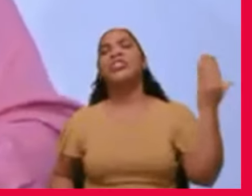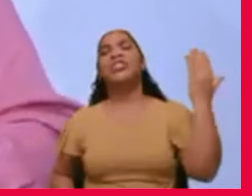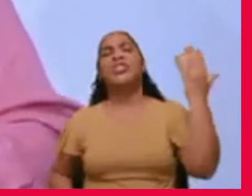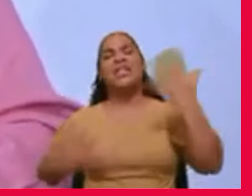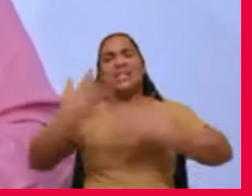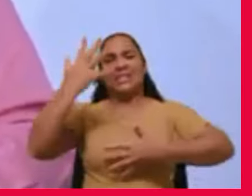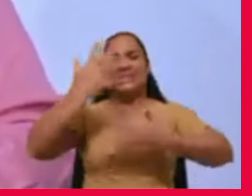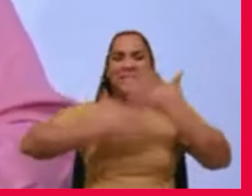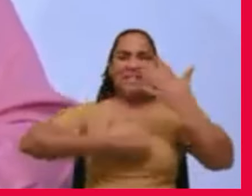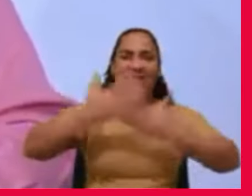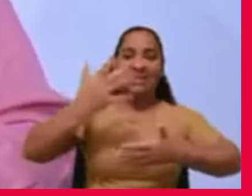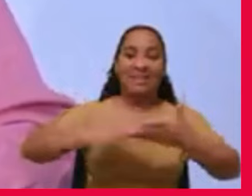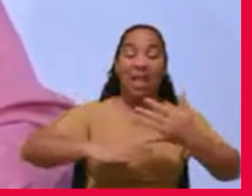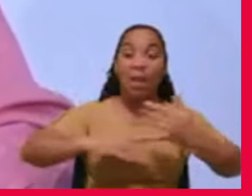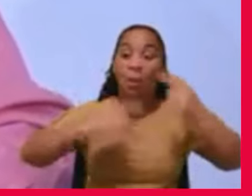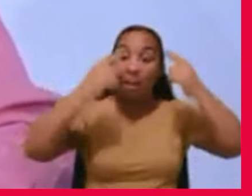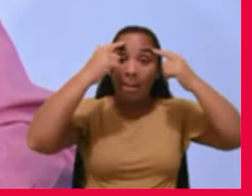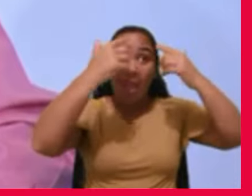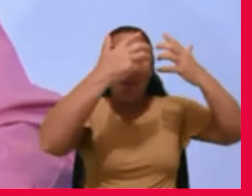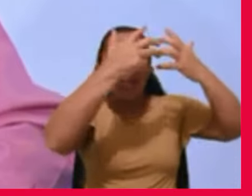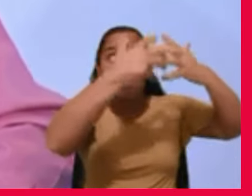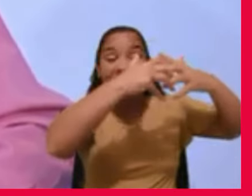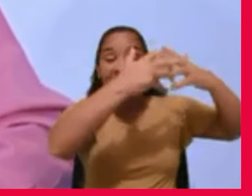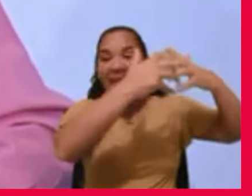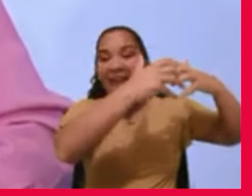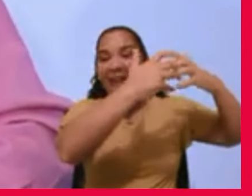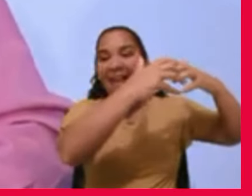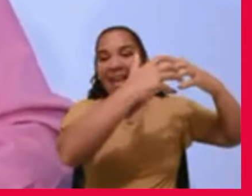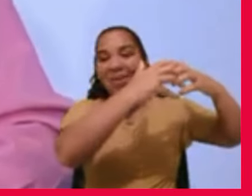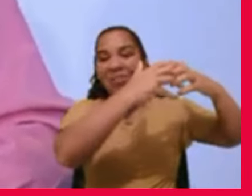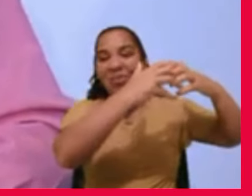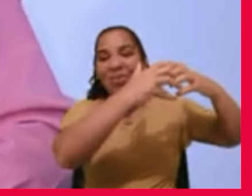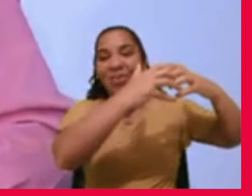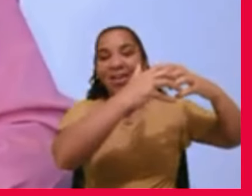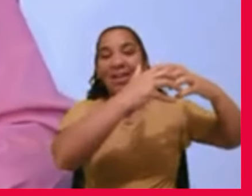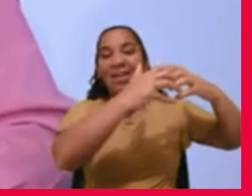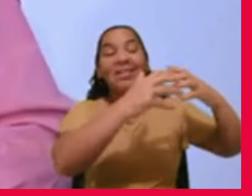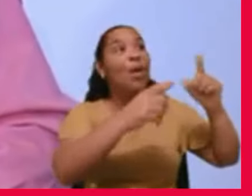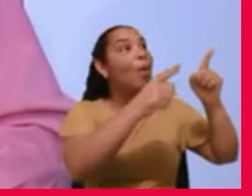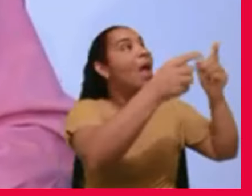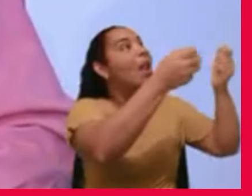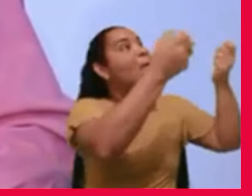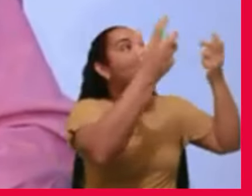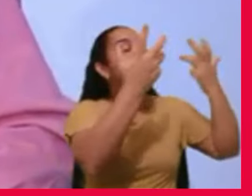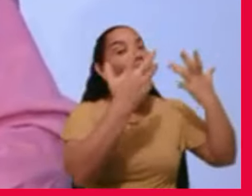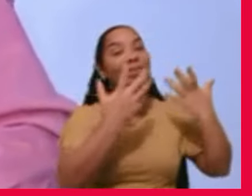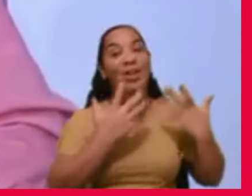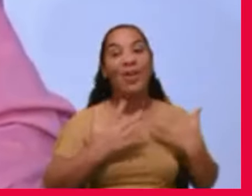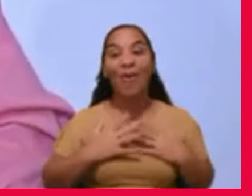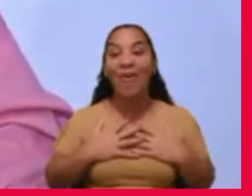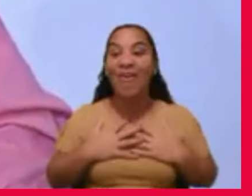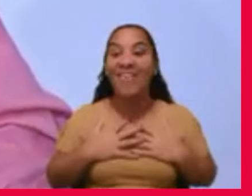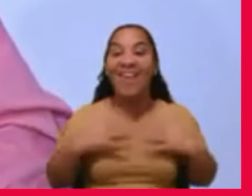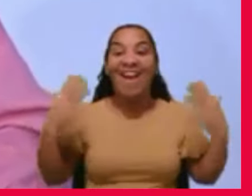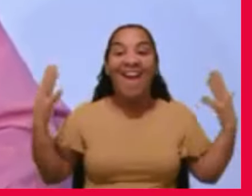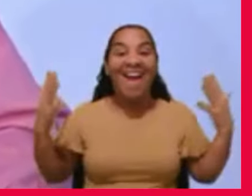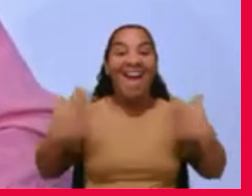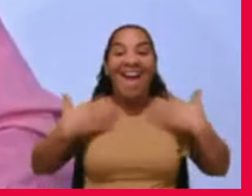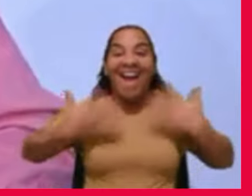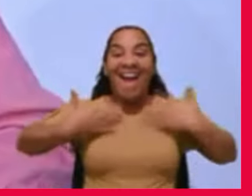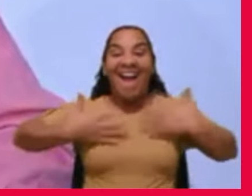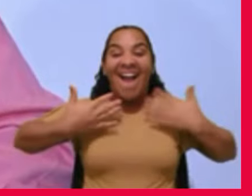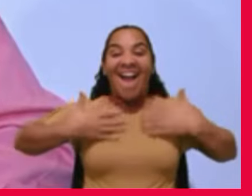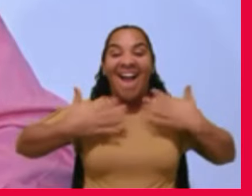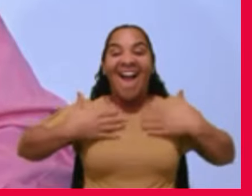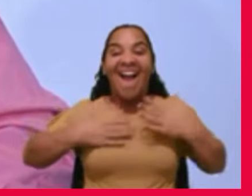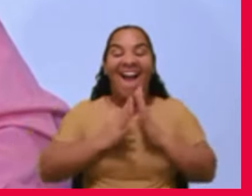do meu cérebro. E, então, me invadiu uma alegria tão grande. E eu disse, a mim, vale a pena.